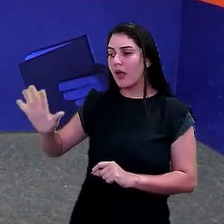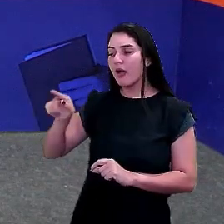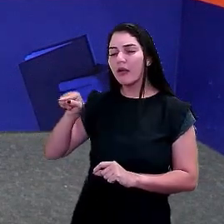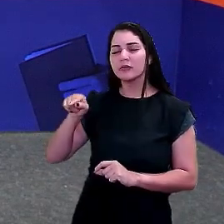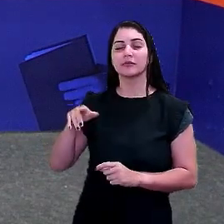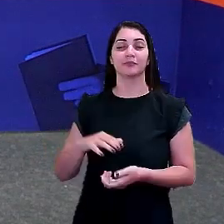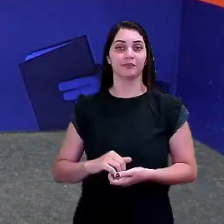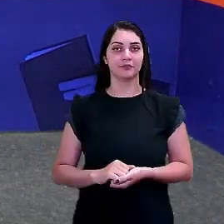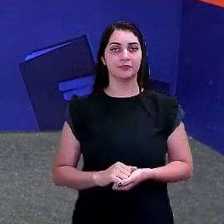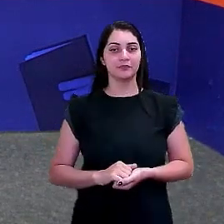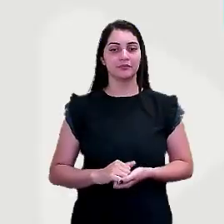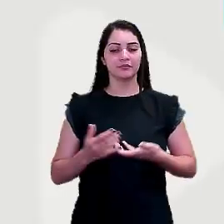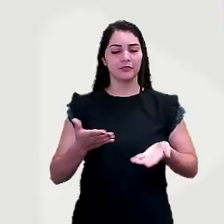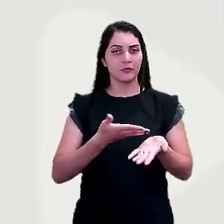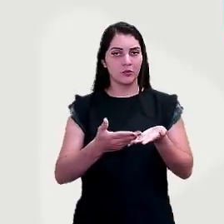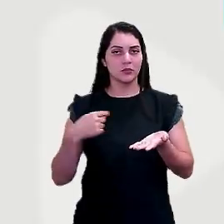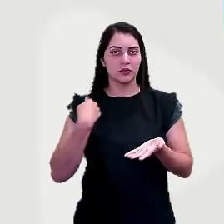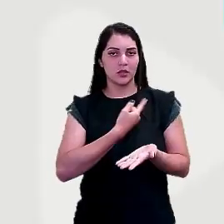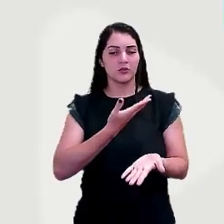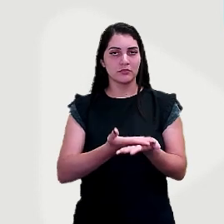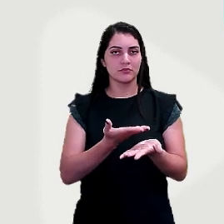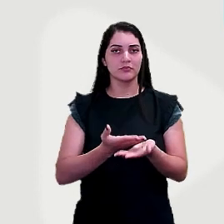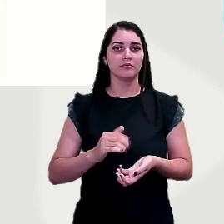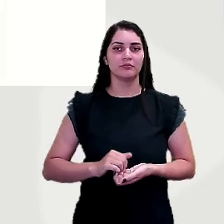asiático. Então vamos dar início a nossa aula. Agora,